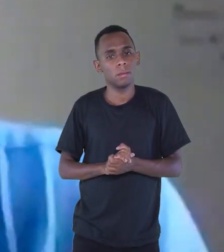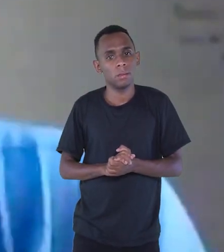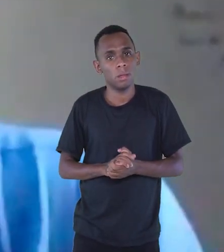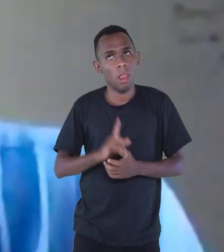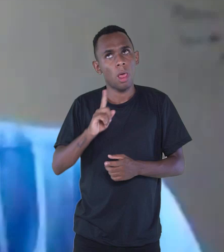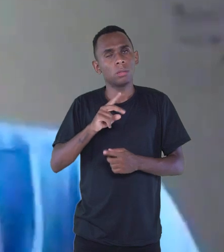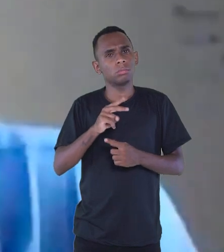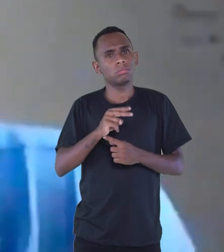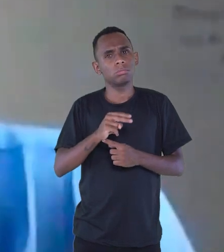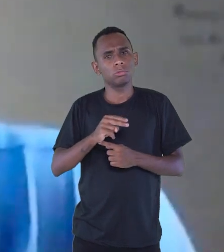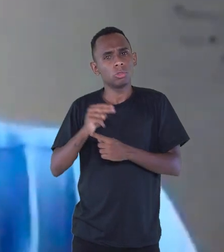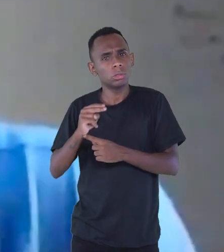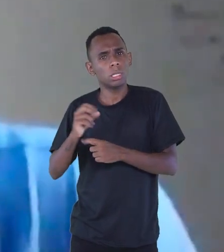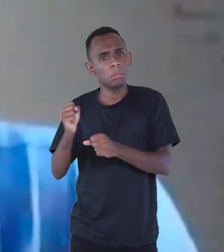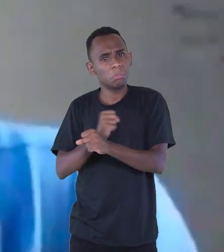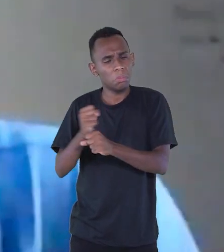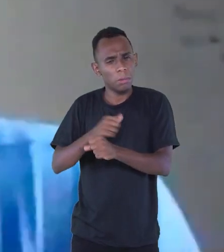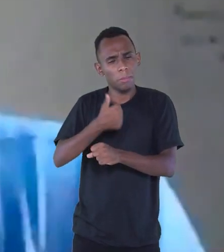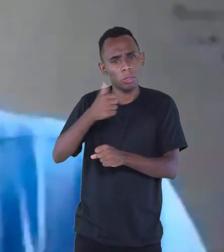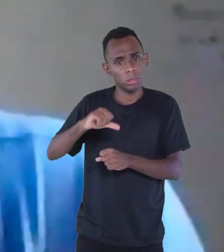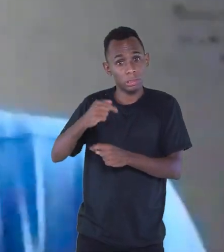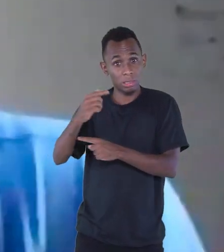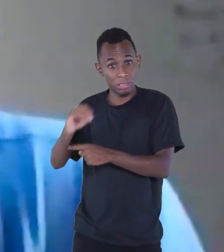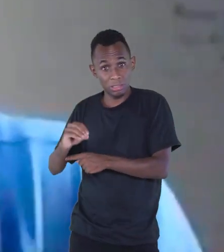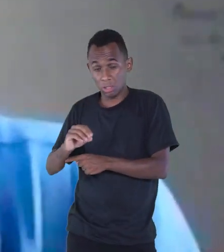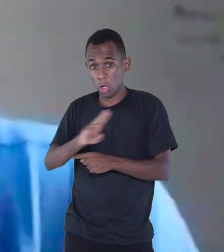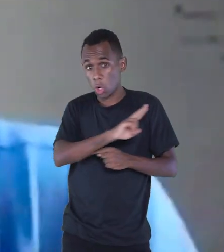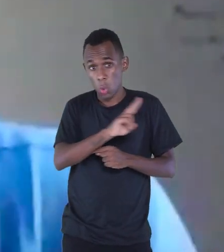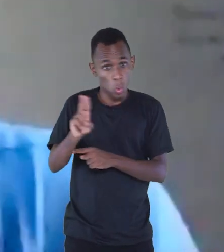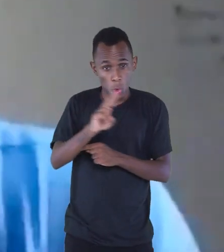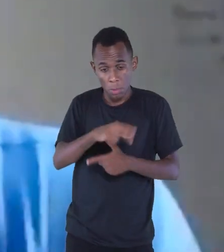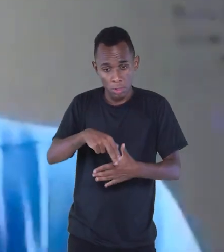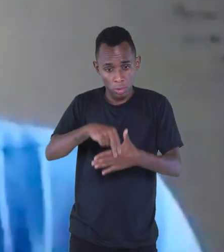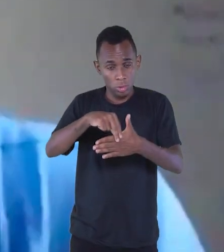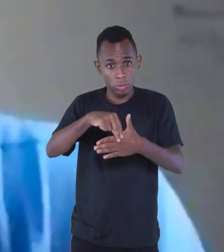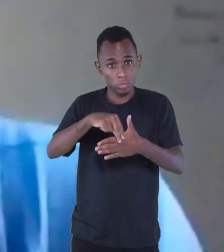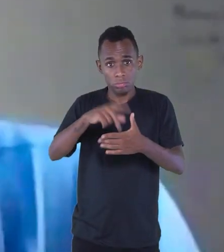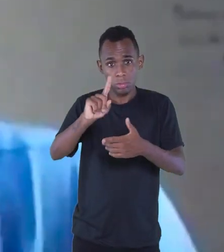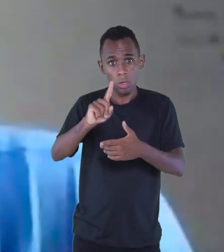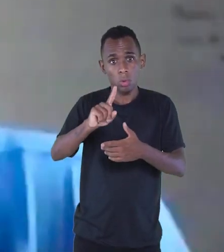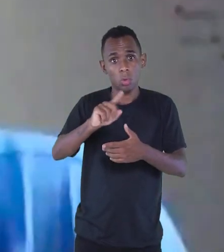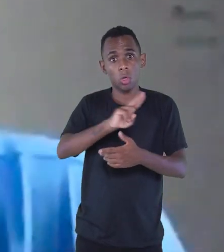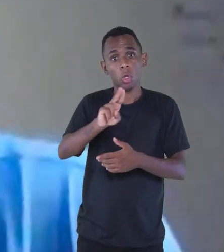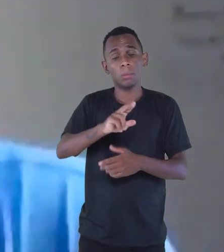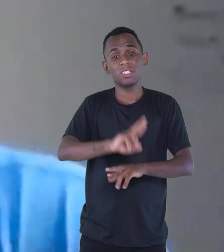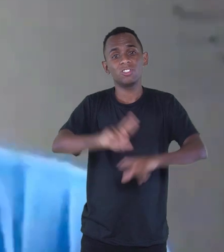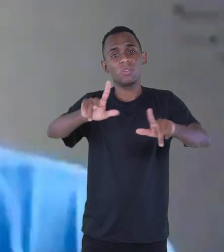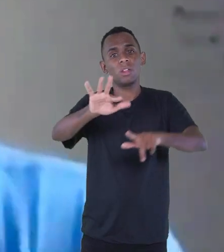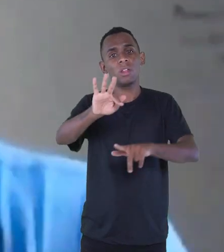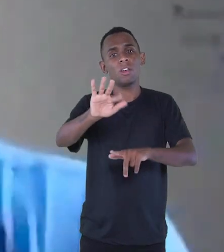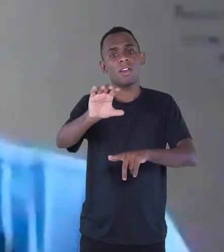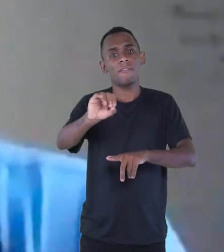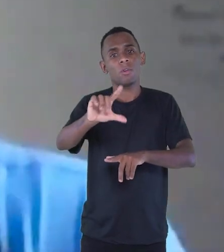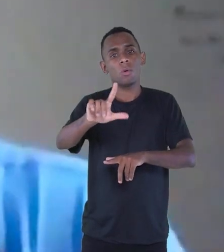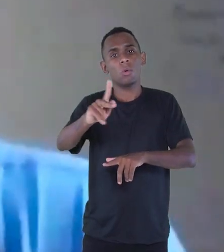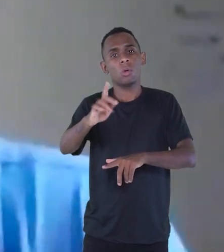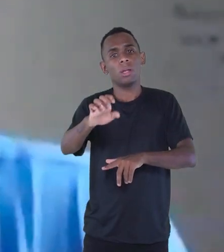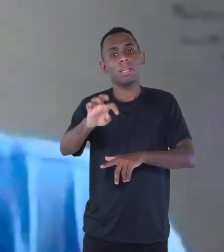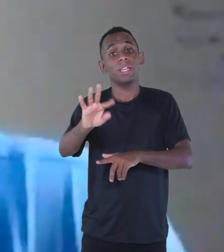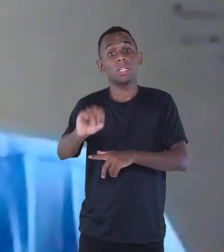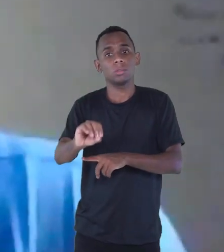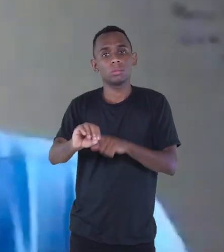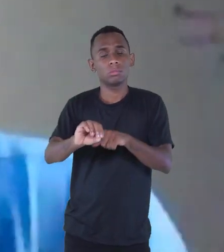até aos anos de 1970, não chamavam de Cordel, chamavam de folheto. O